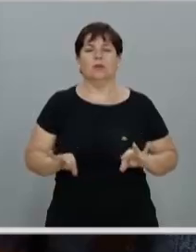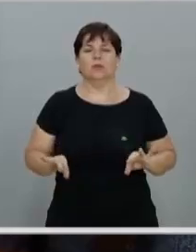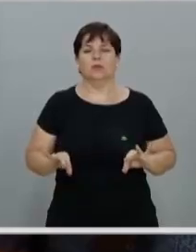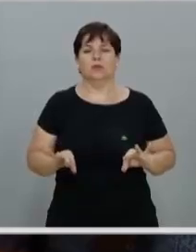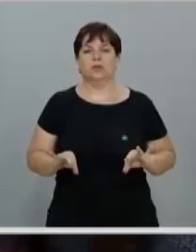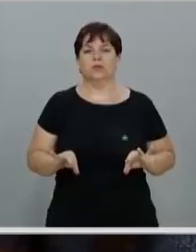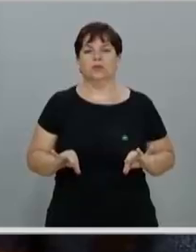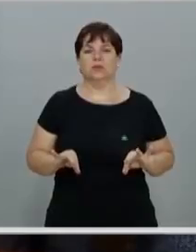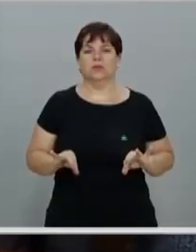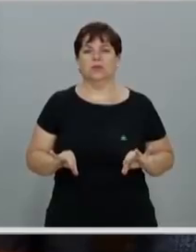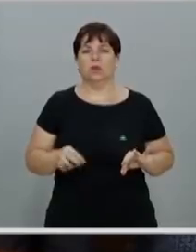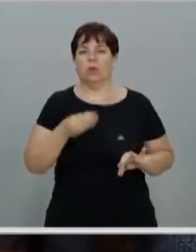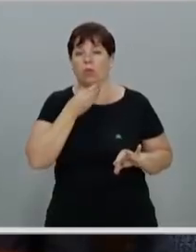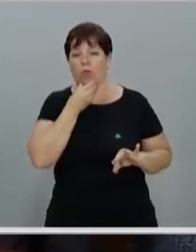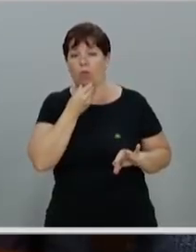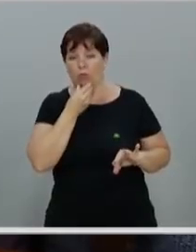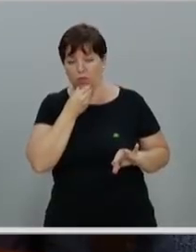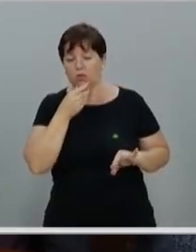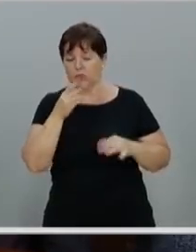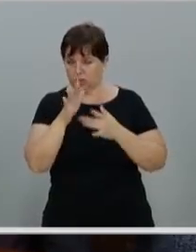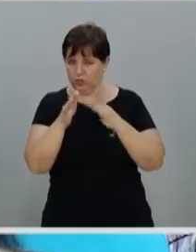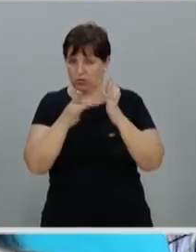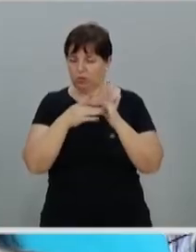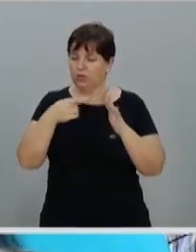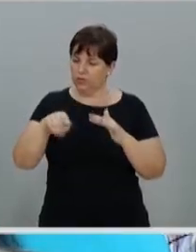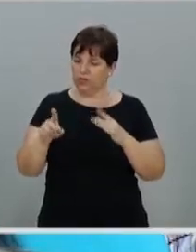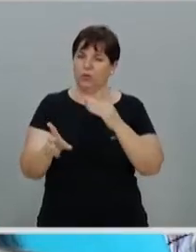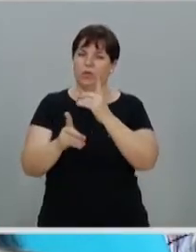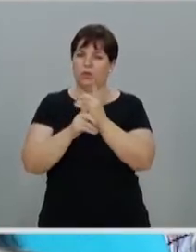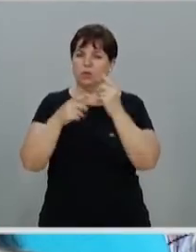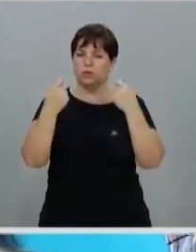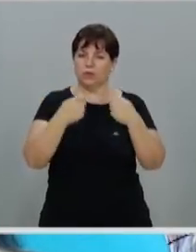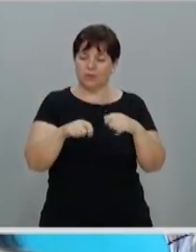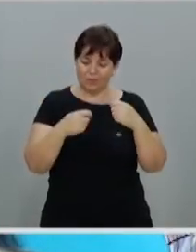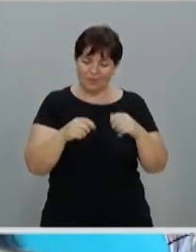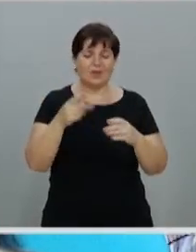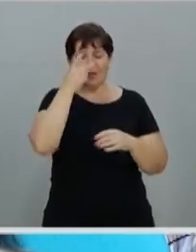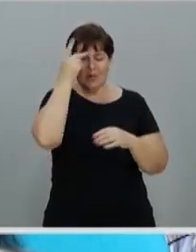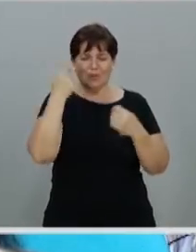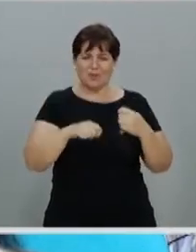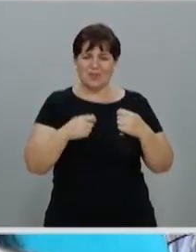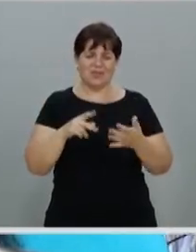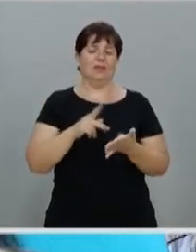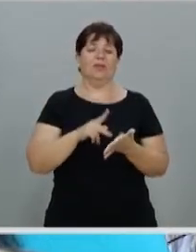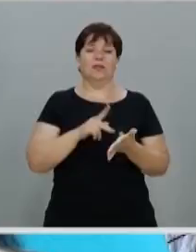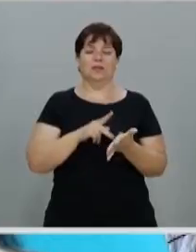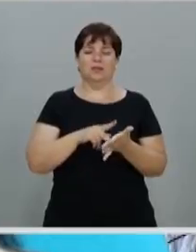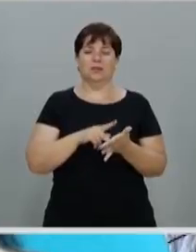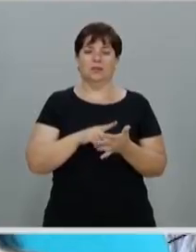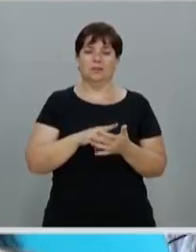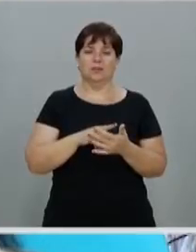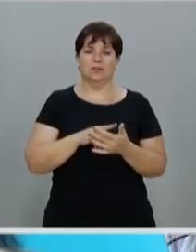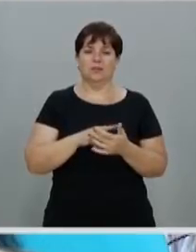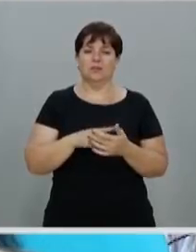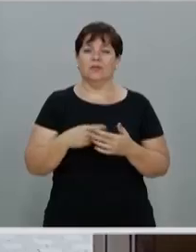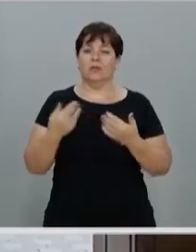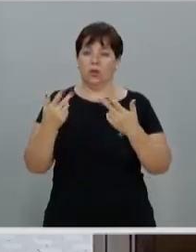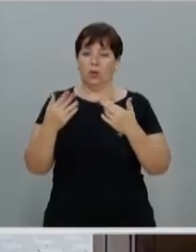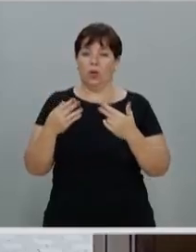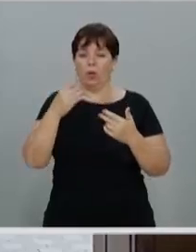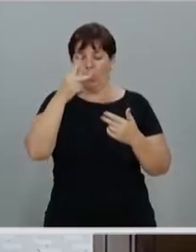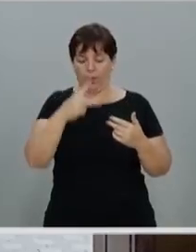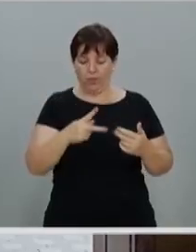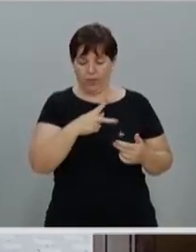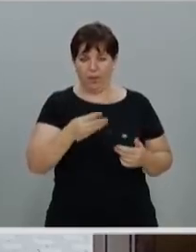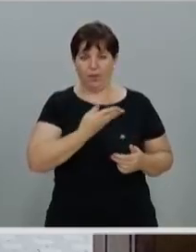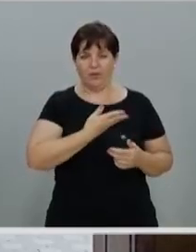encontro das pessoas que precisam realmente, que estão nas periferias. Como o Papa Francisco sempre nos recorda,